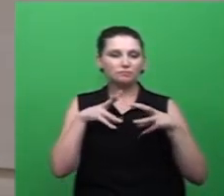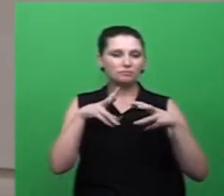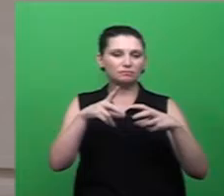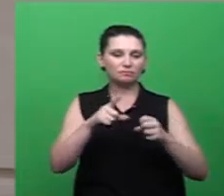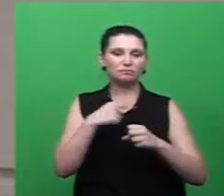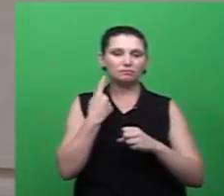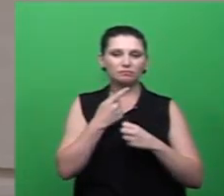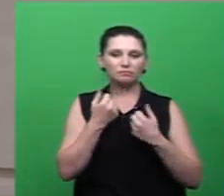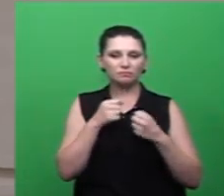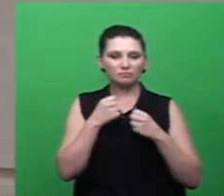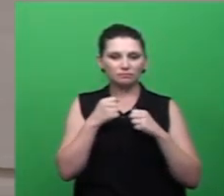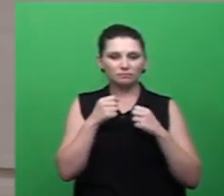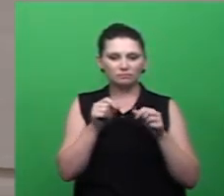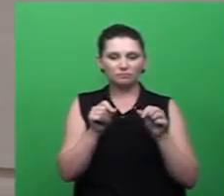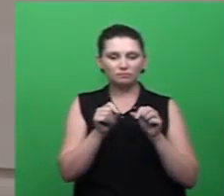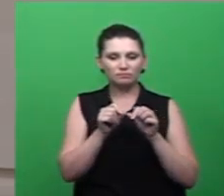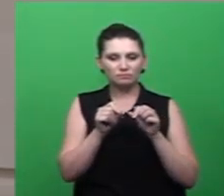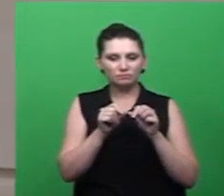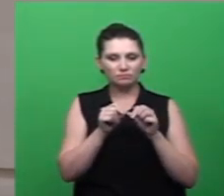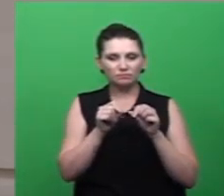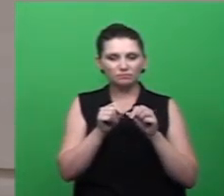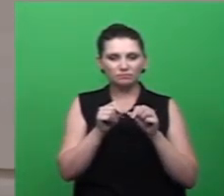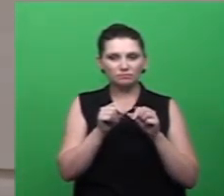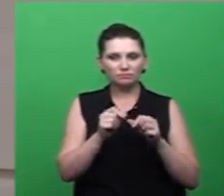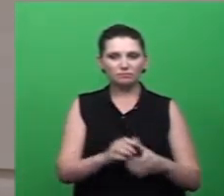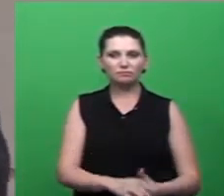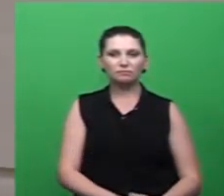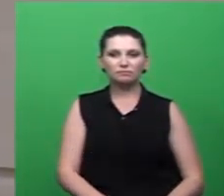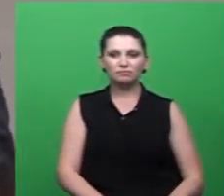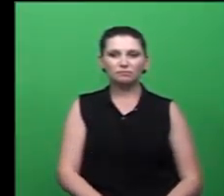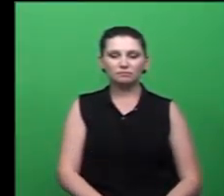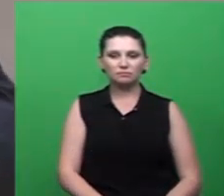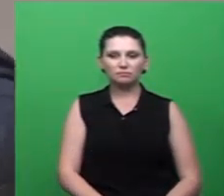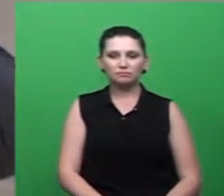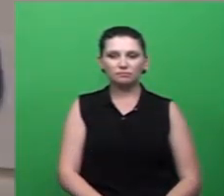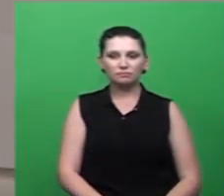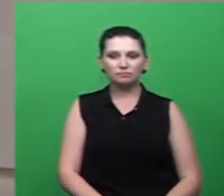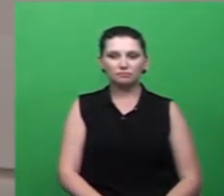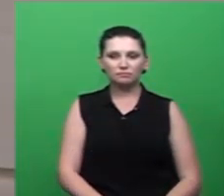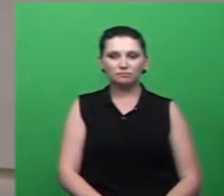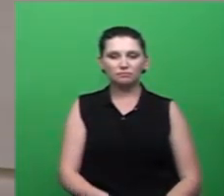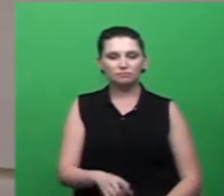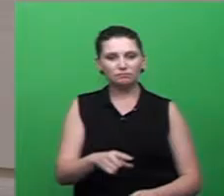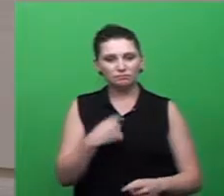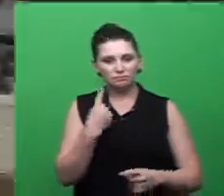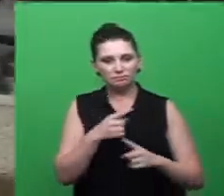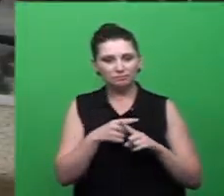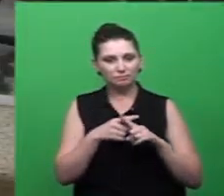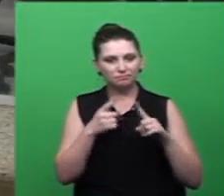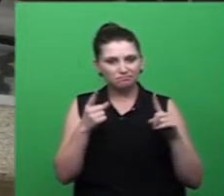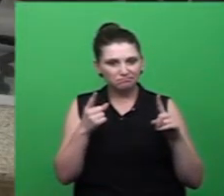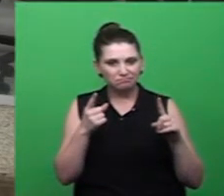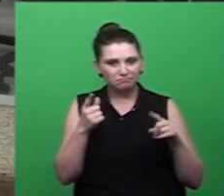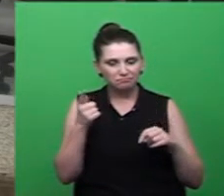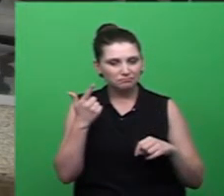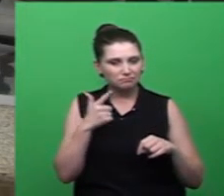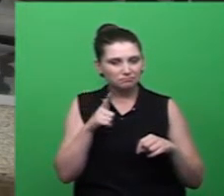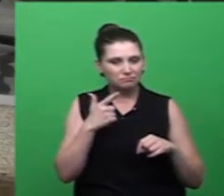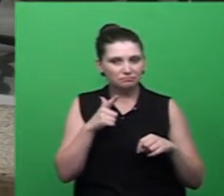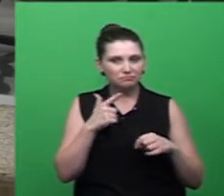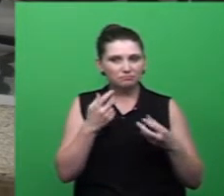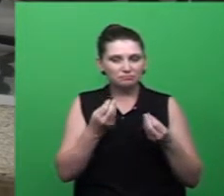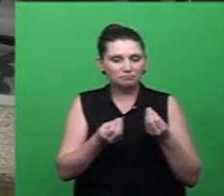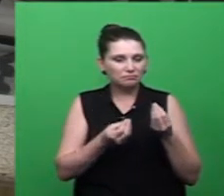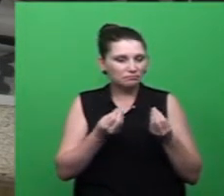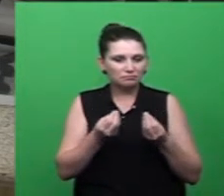sabe que está sendo feito. E a gente não tem, assim, um panorâmico geral de como está a situação em